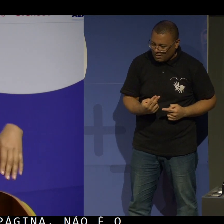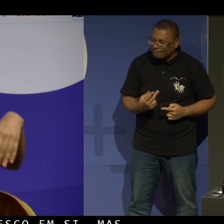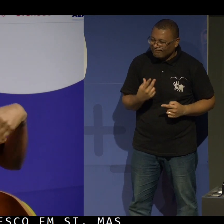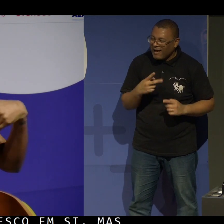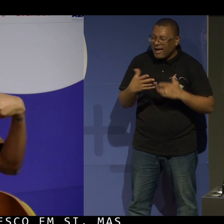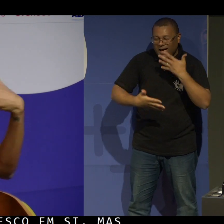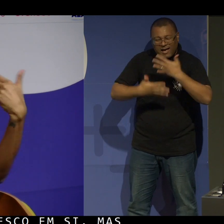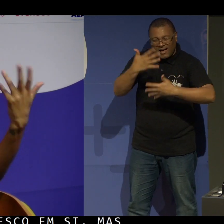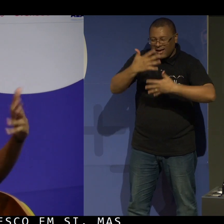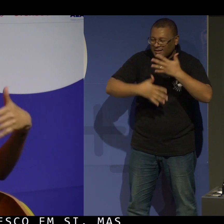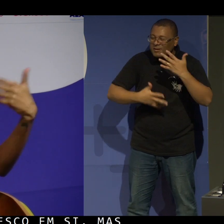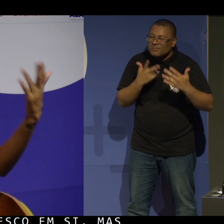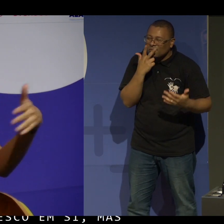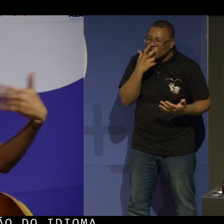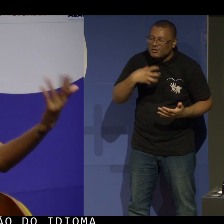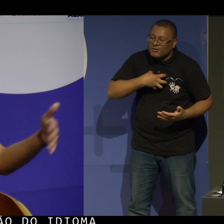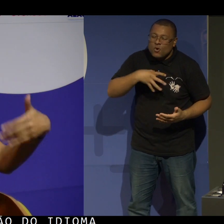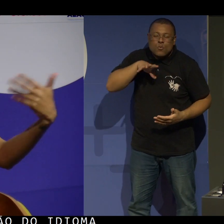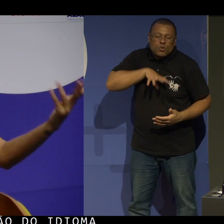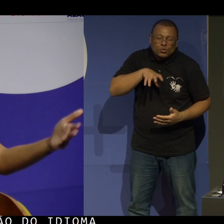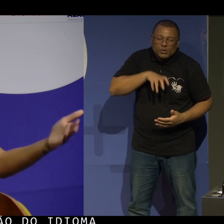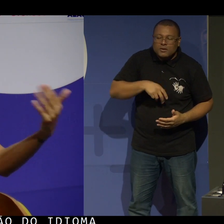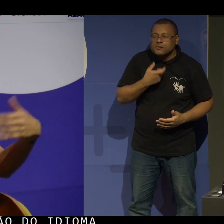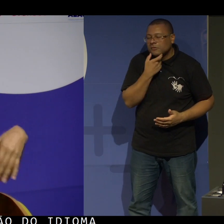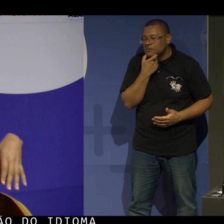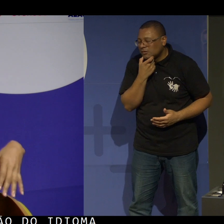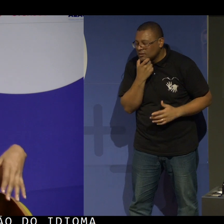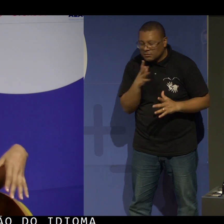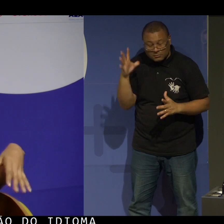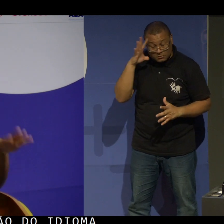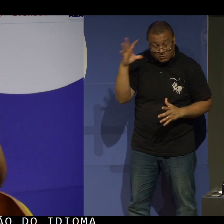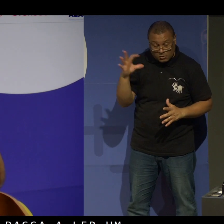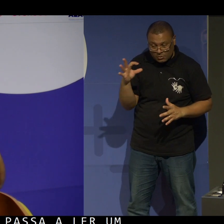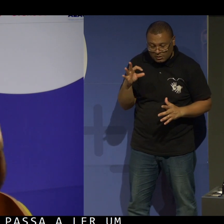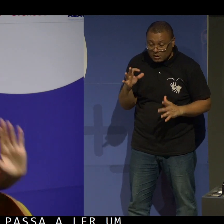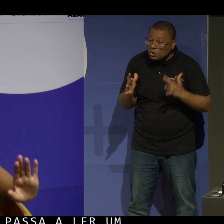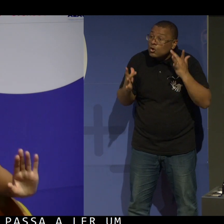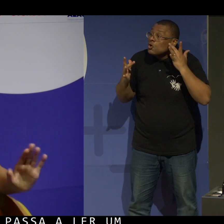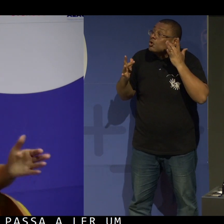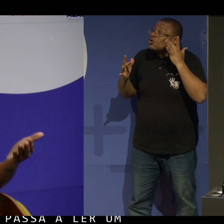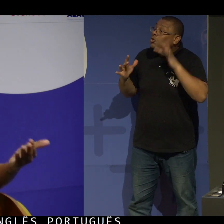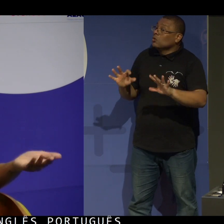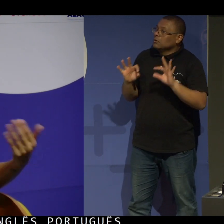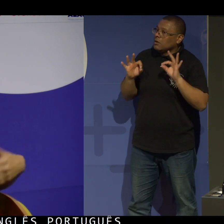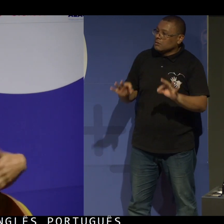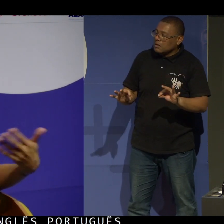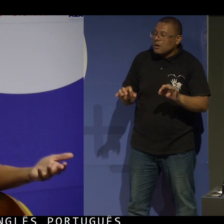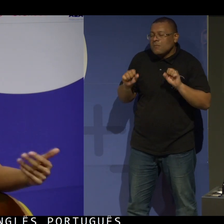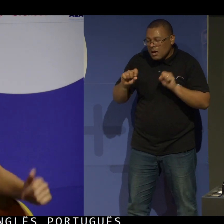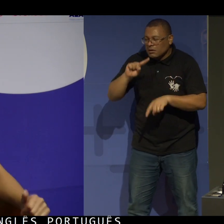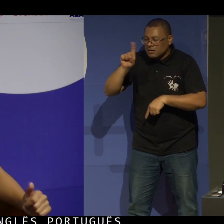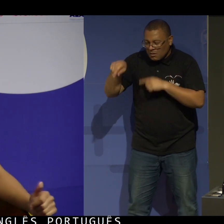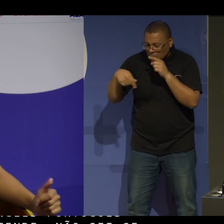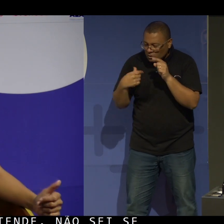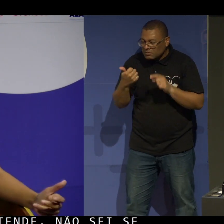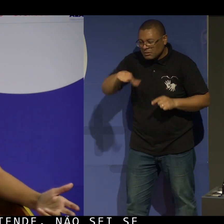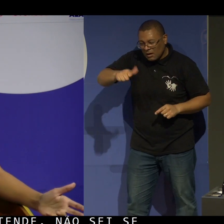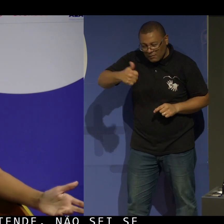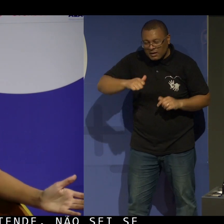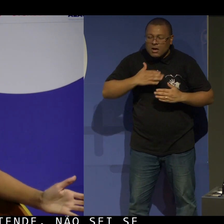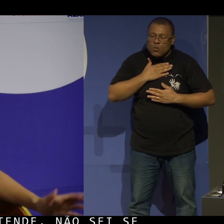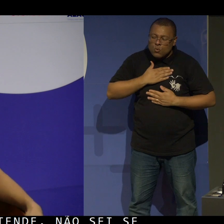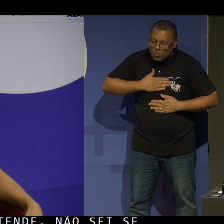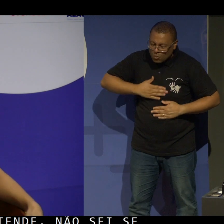a ler um português, um inglês português que você não entende. Não sei se é isso, mas, de fato, eu preciso avaliar com mais